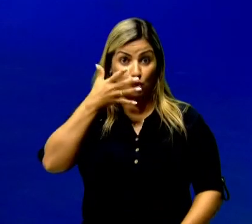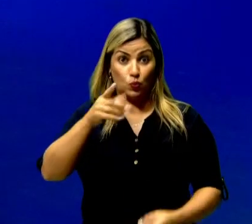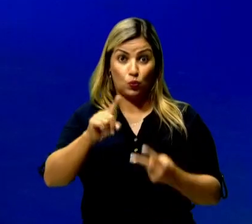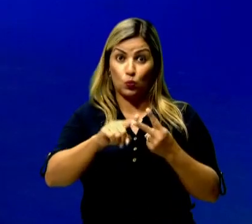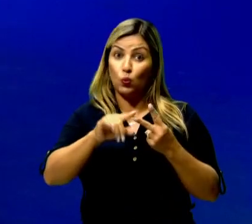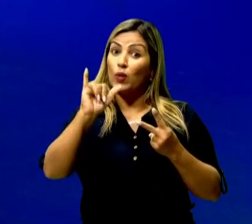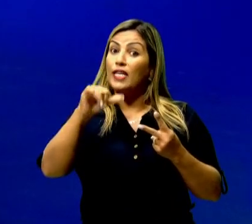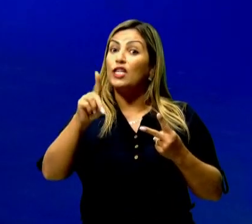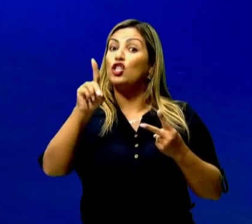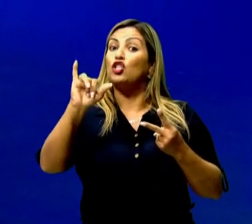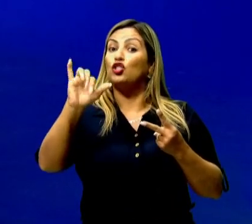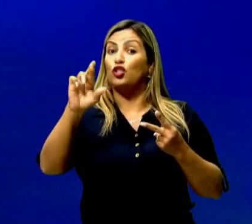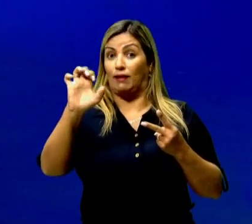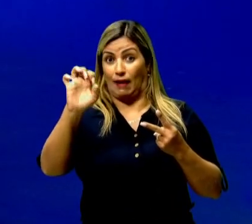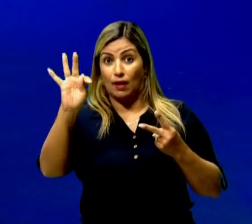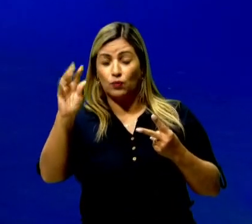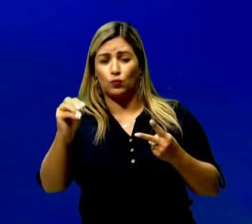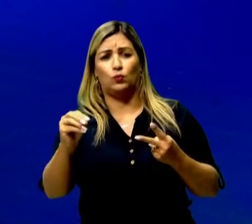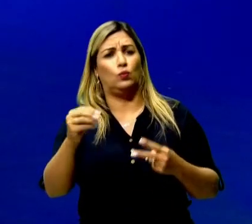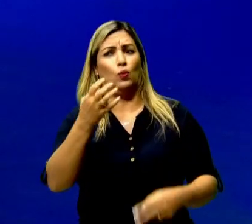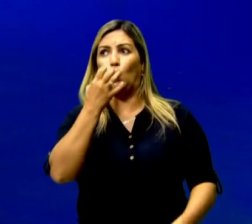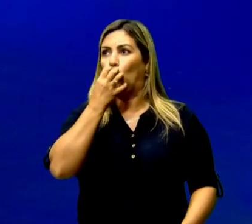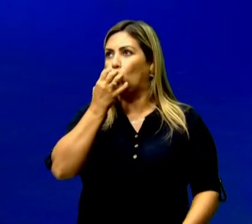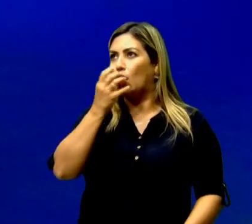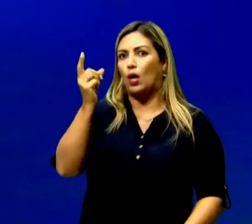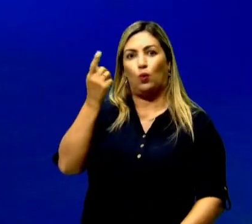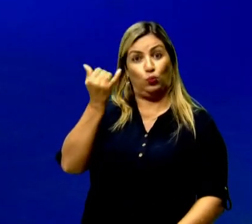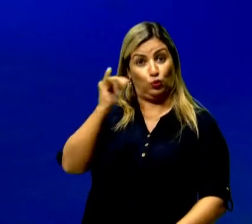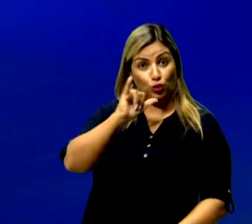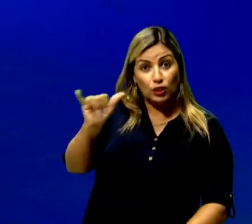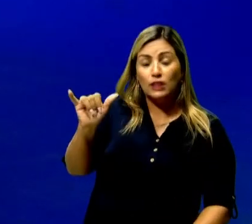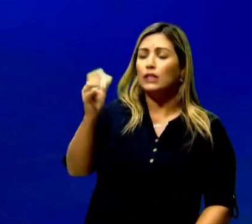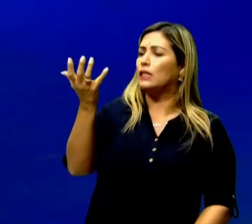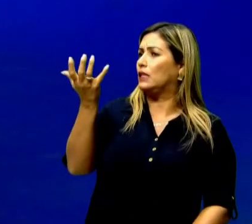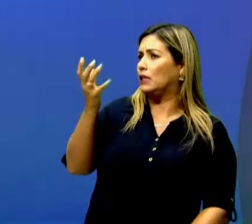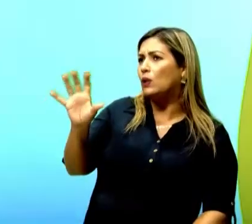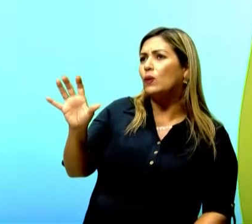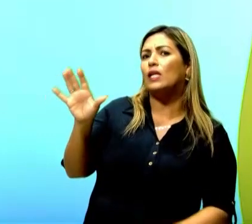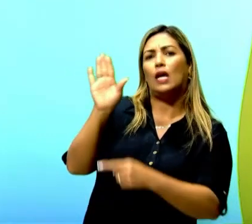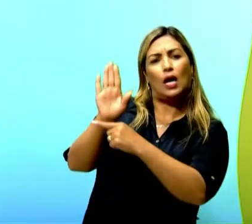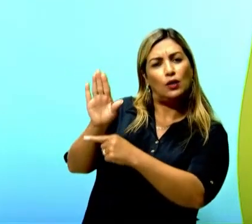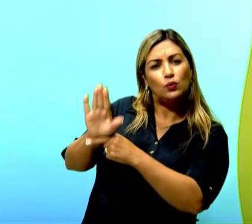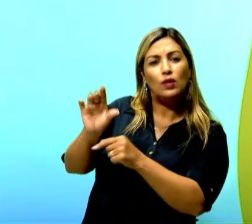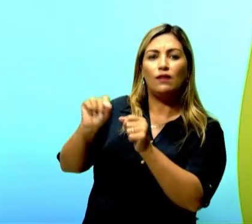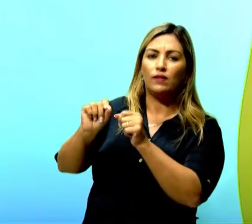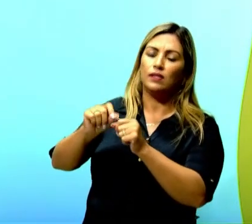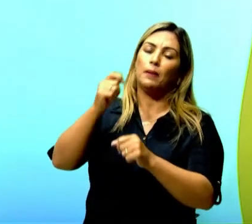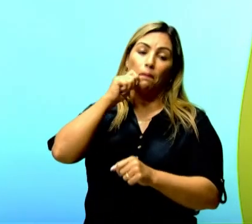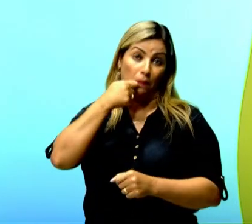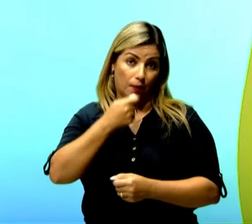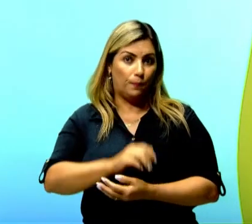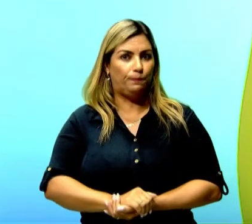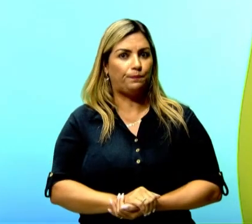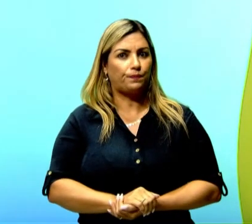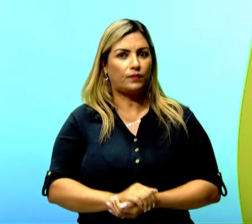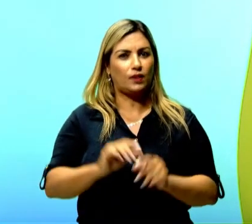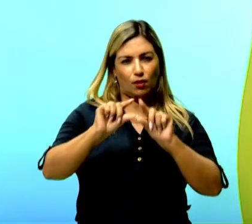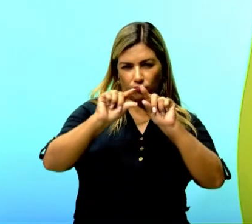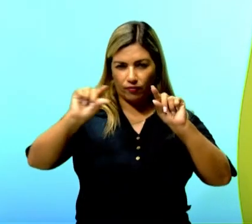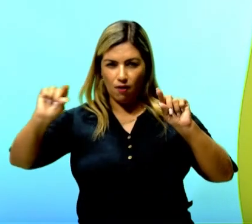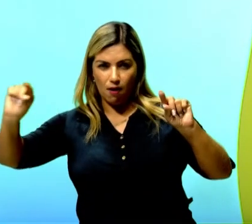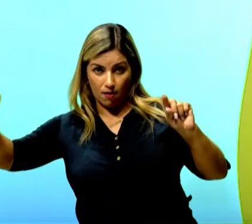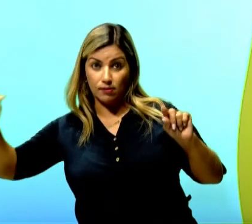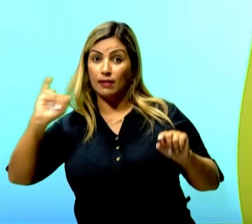indireto, eu falaria. O cão disse que não queria comer o... Que não queria ajudar a fazer o pão. Esse seria o discurso